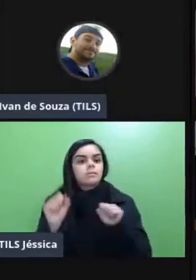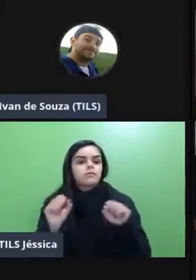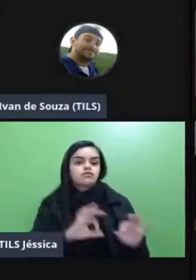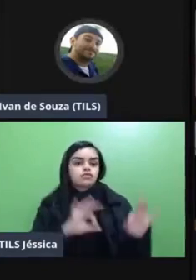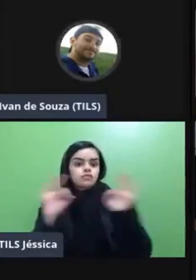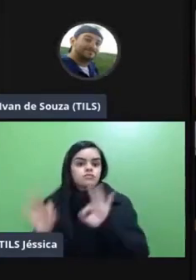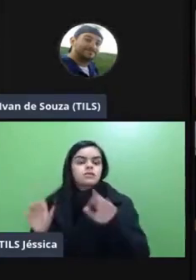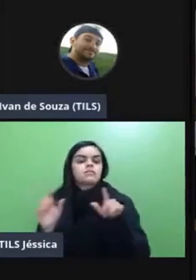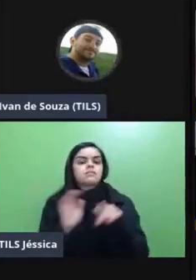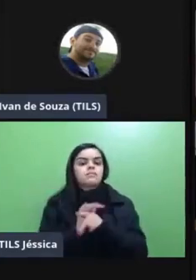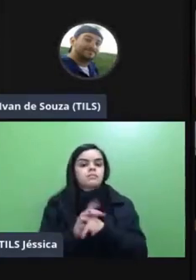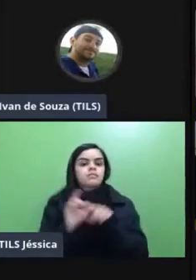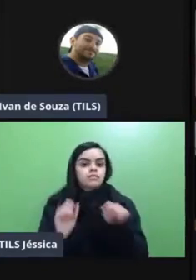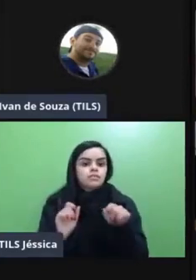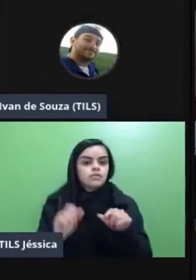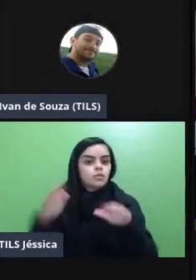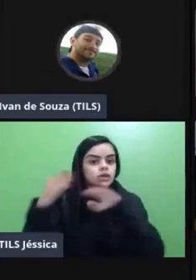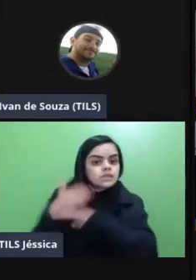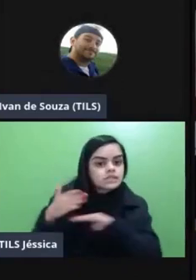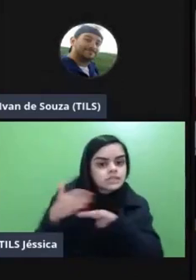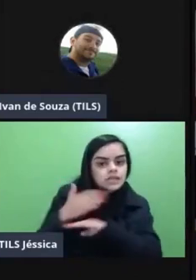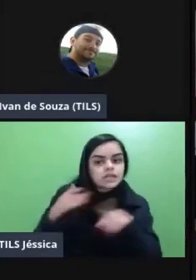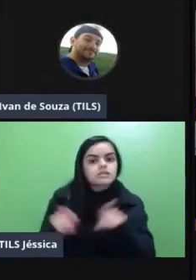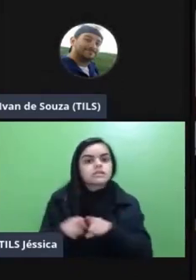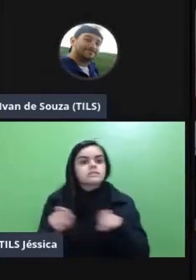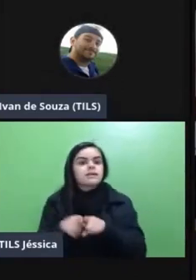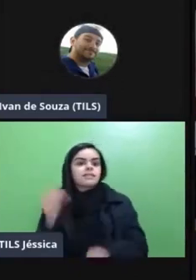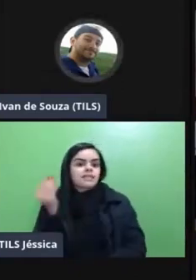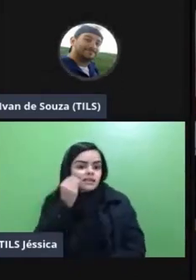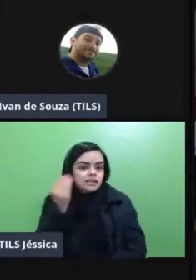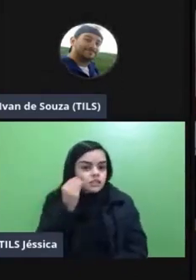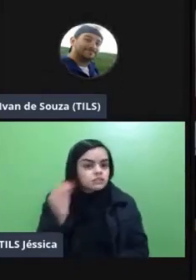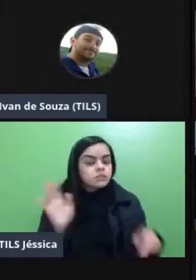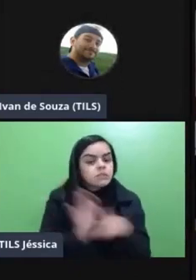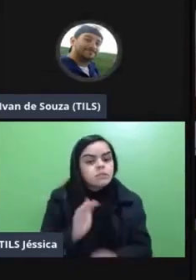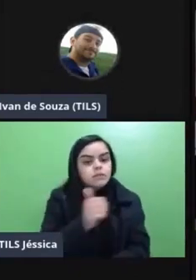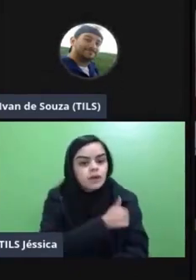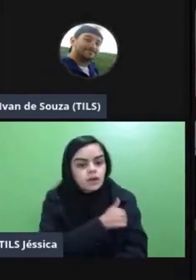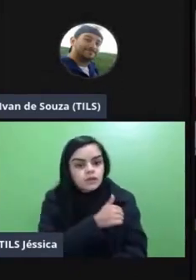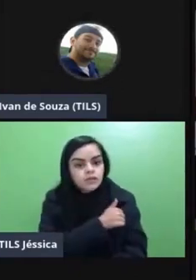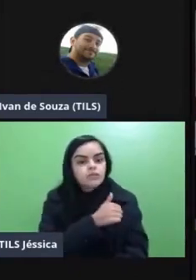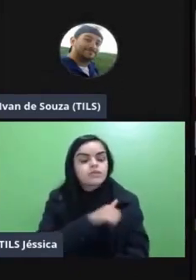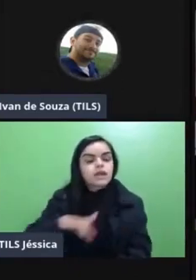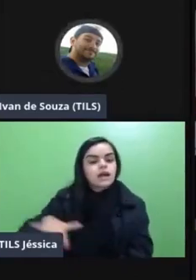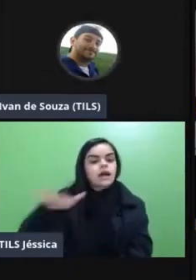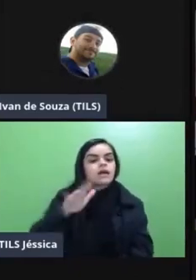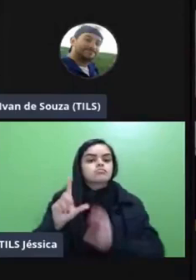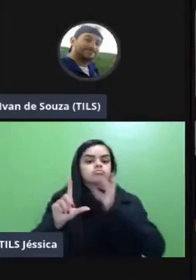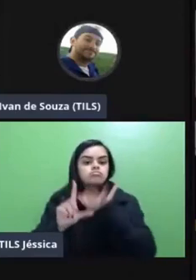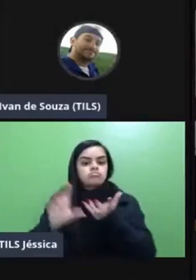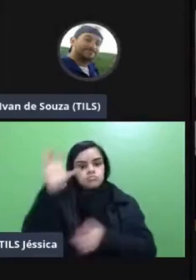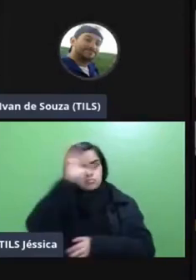a partir dos blogs os acessos as tentativas desse estudante então no ambiente virtual de aprendizagem